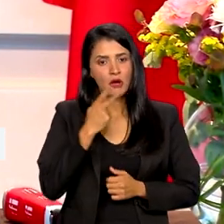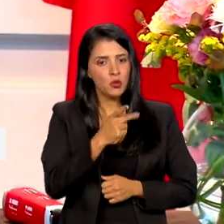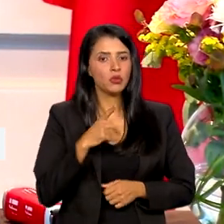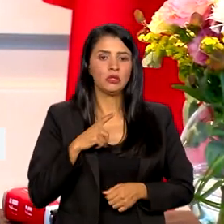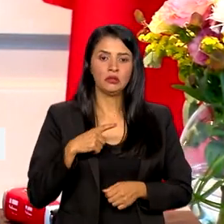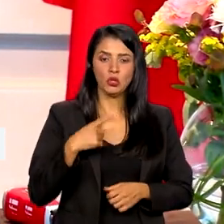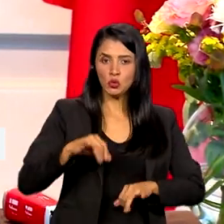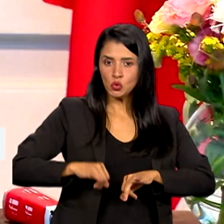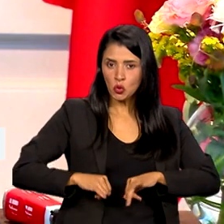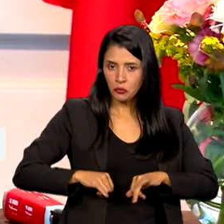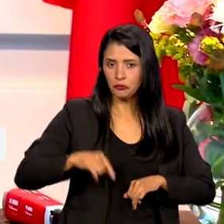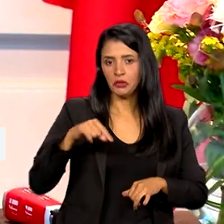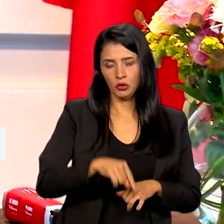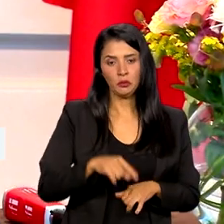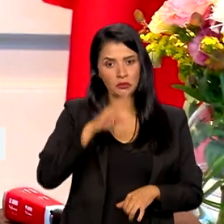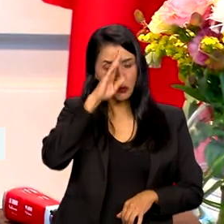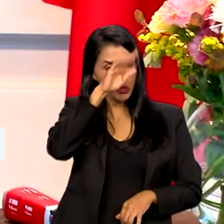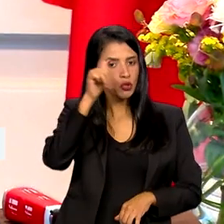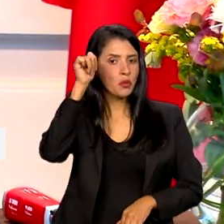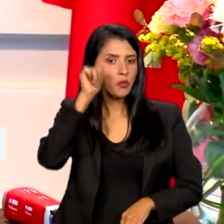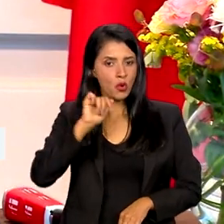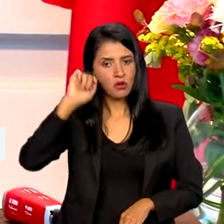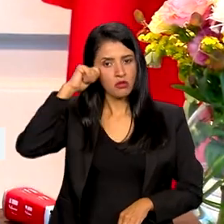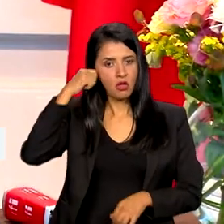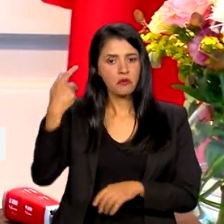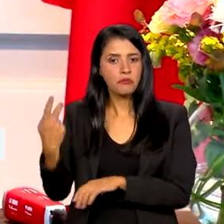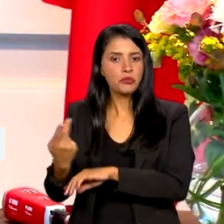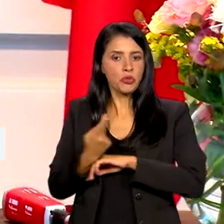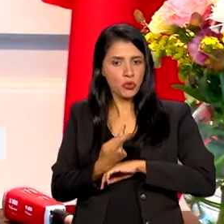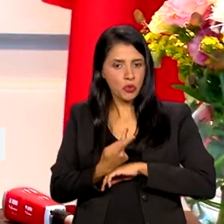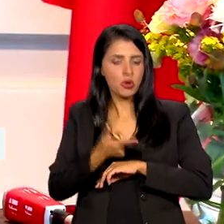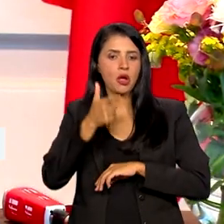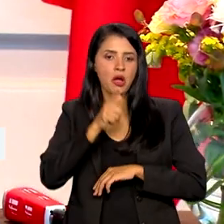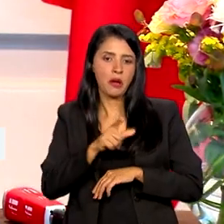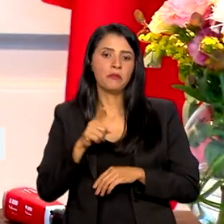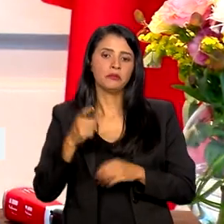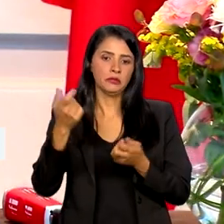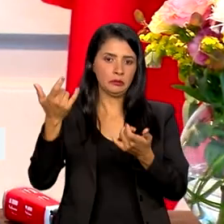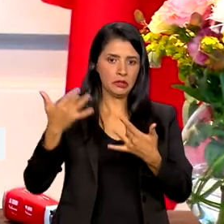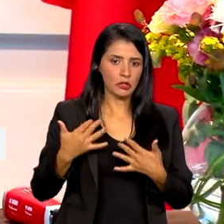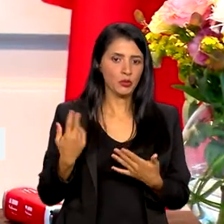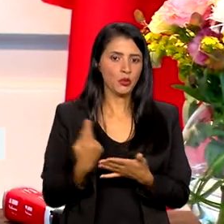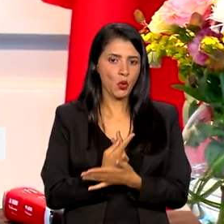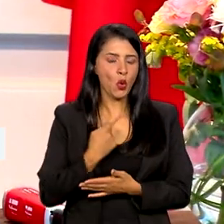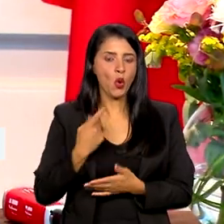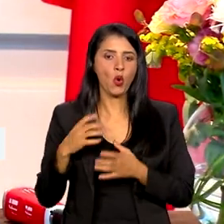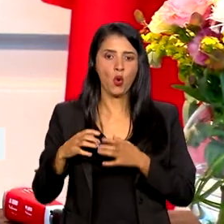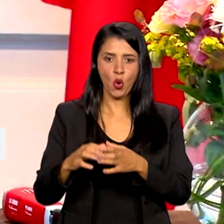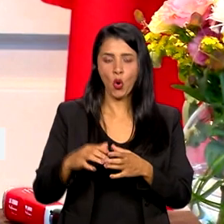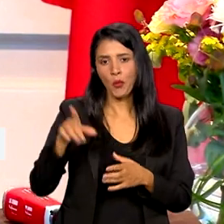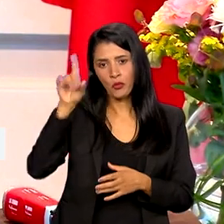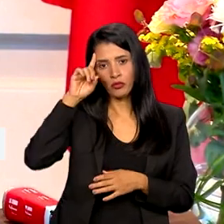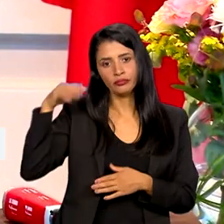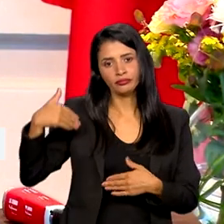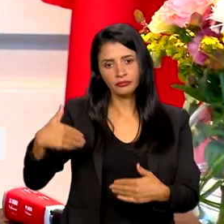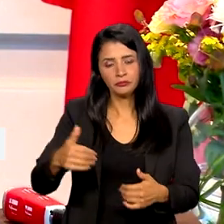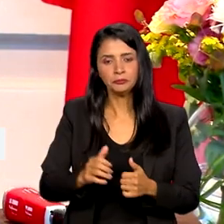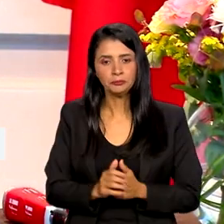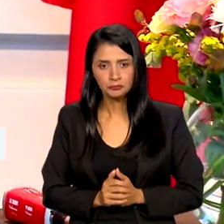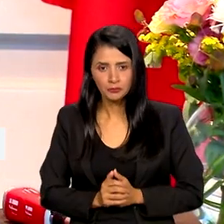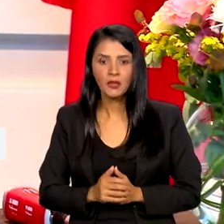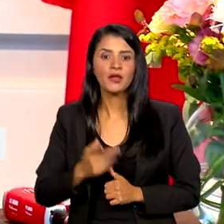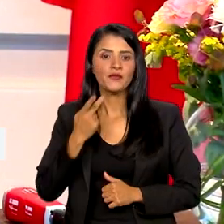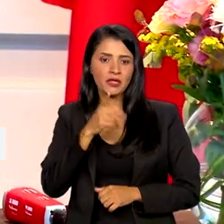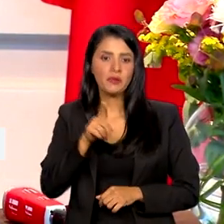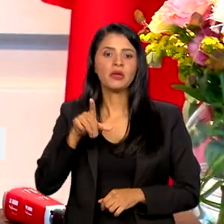mulheres negras, que nos procuraram buscando, para além do acalento, situações. aí, queria dizer que, na Cimeira, a gente